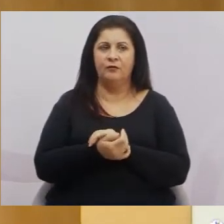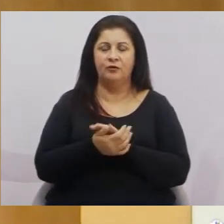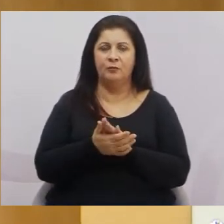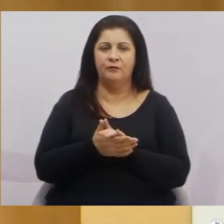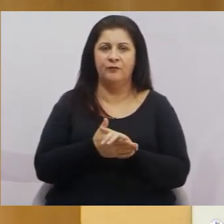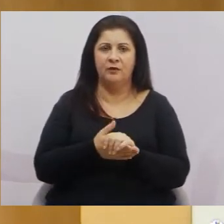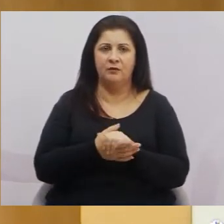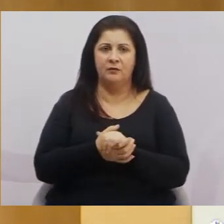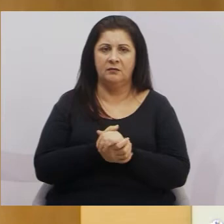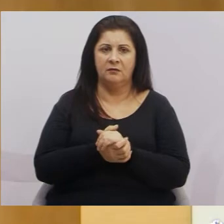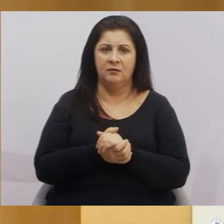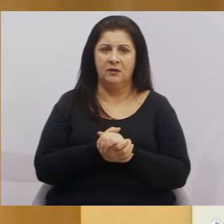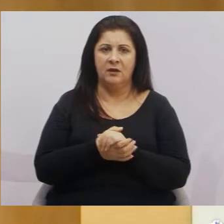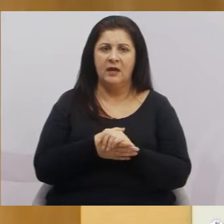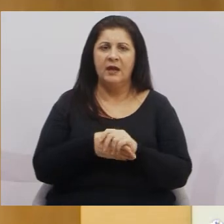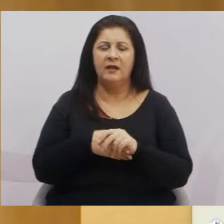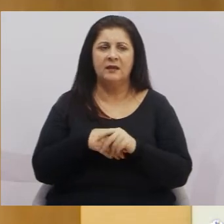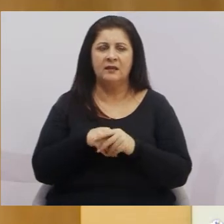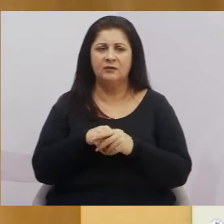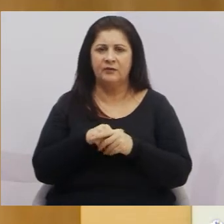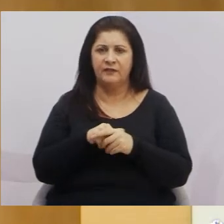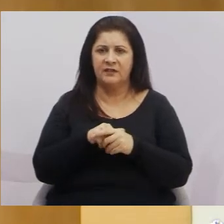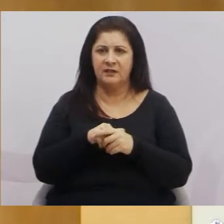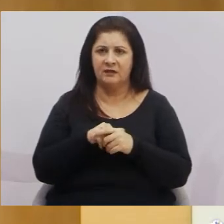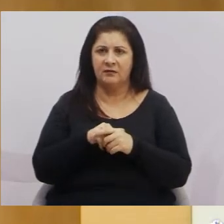dividiria o banheiro com um homem?